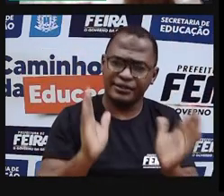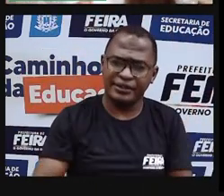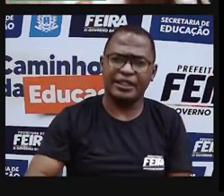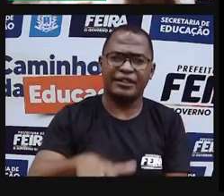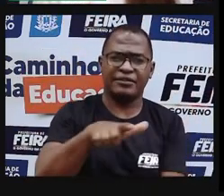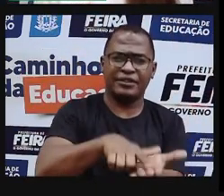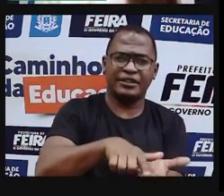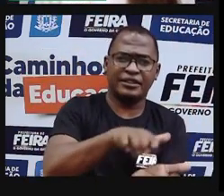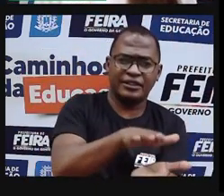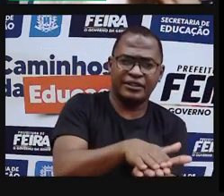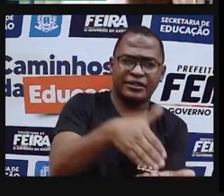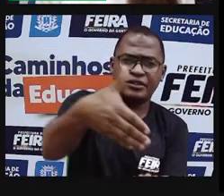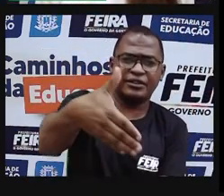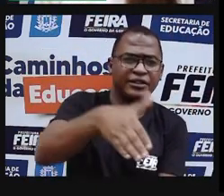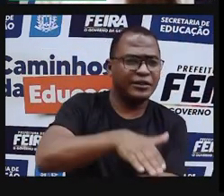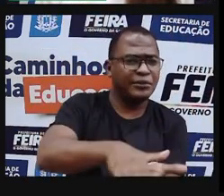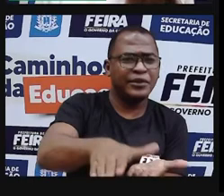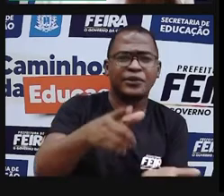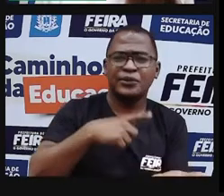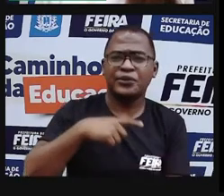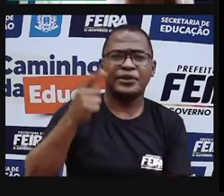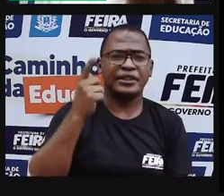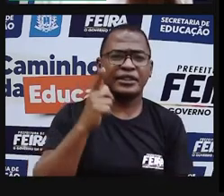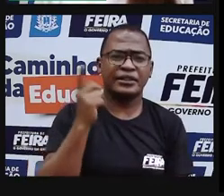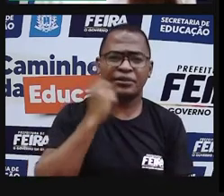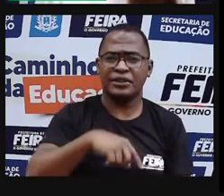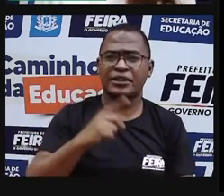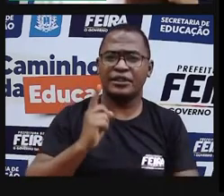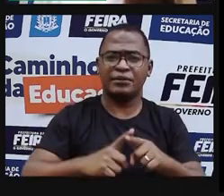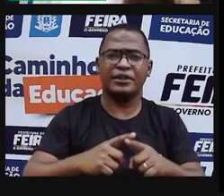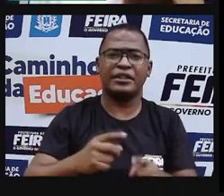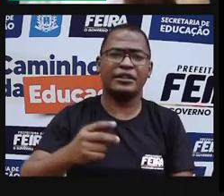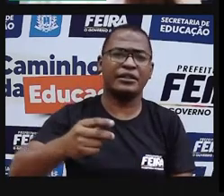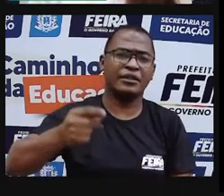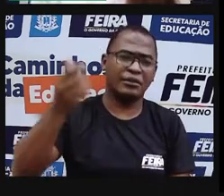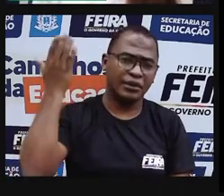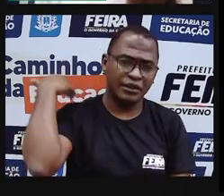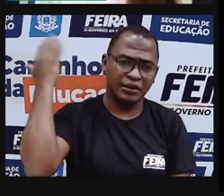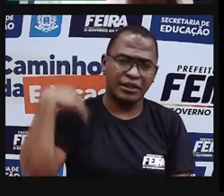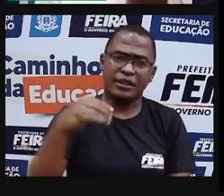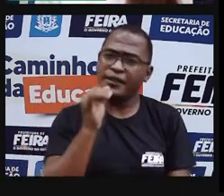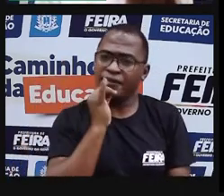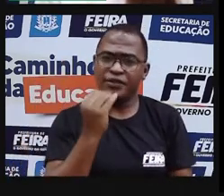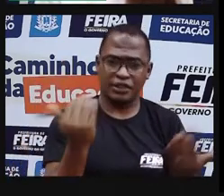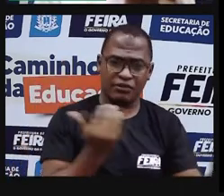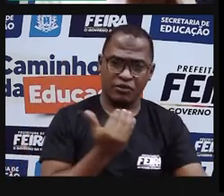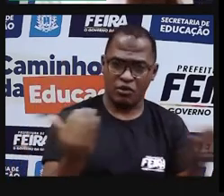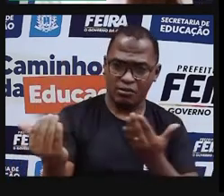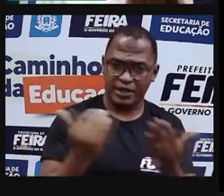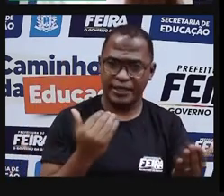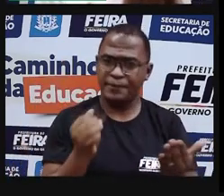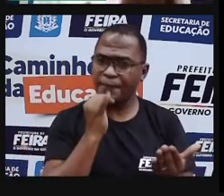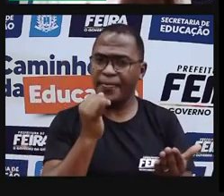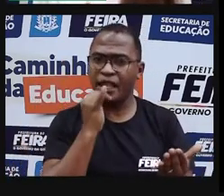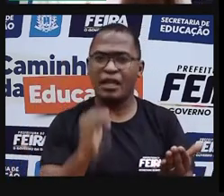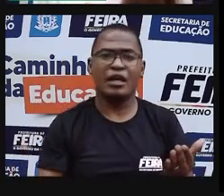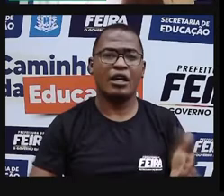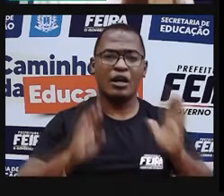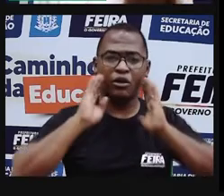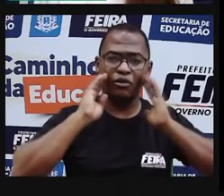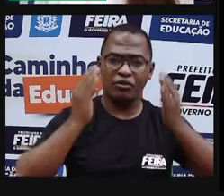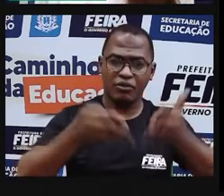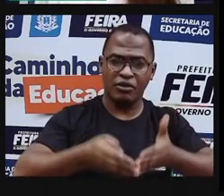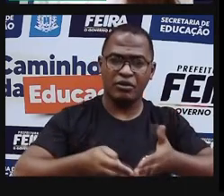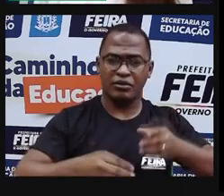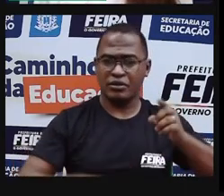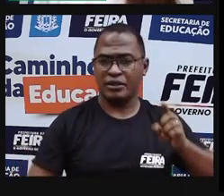cordel, com o início da literatura de cordel, né? Então, elas andam juntas no tempo e no objetivo. Mas